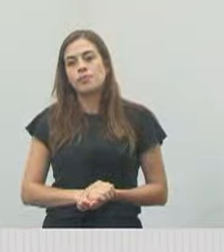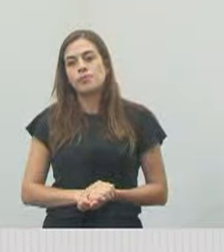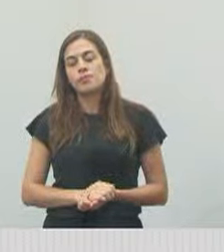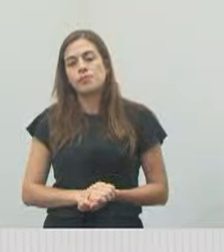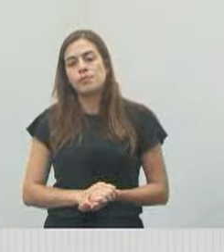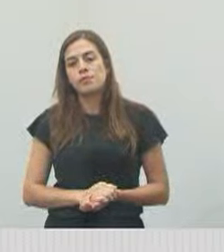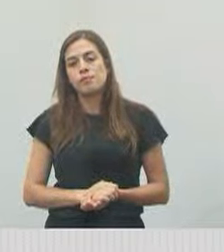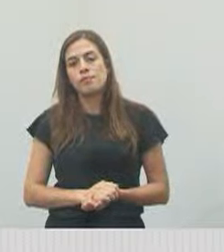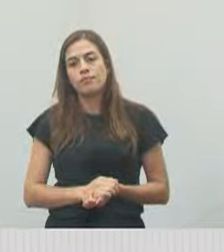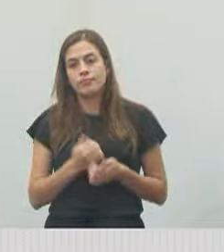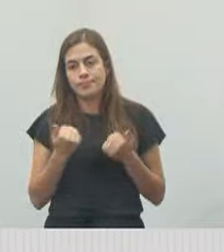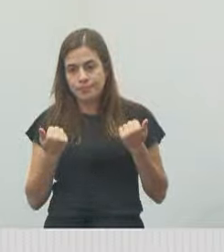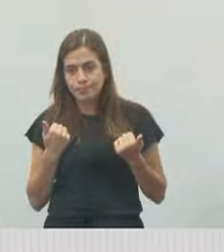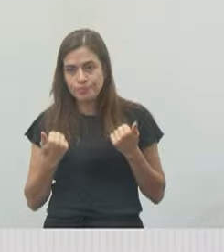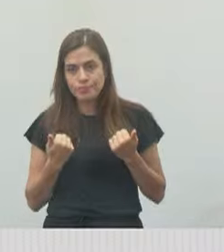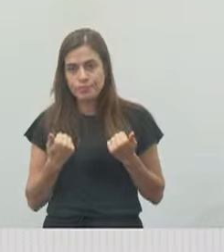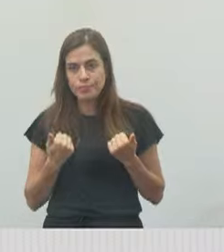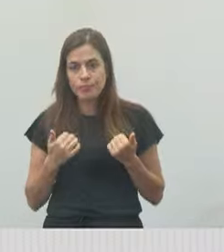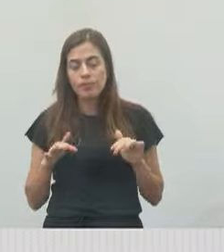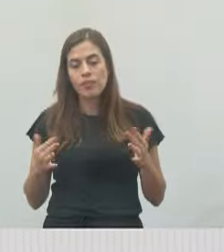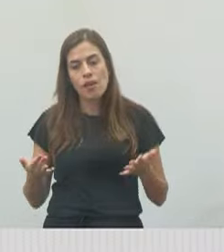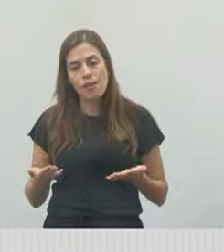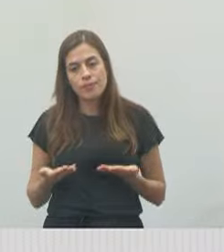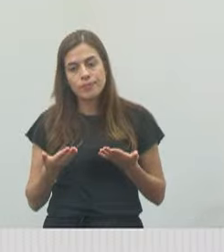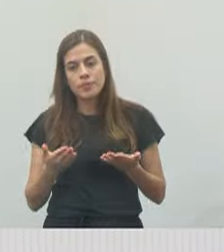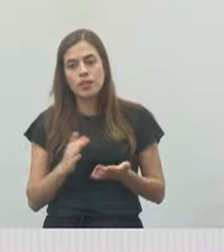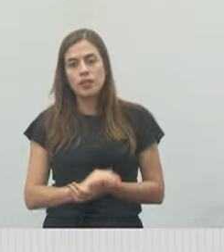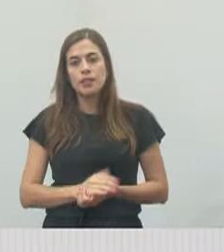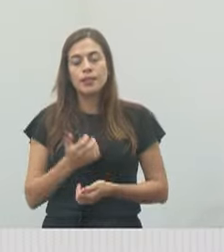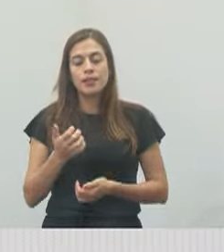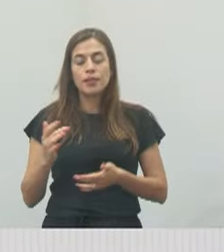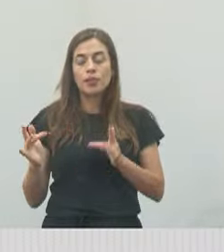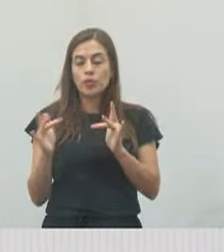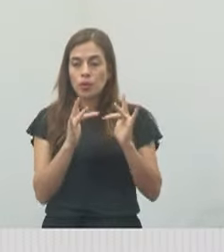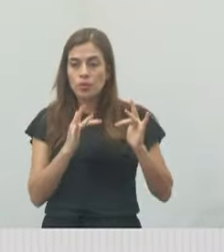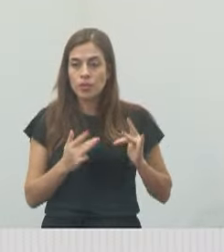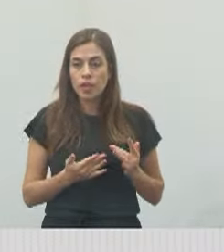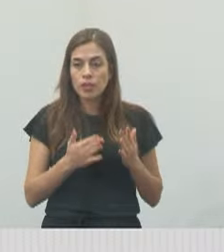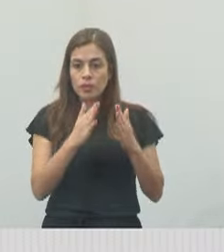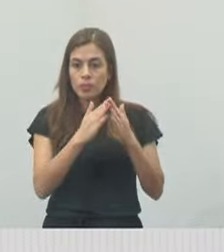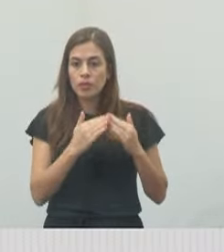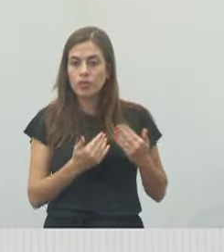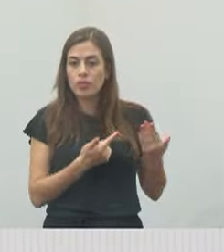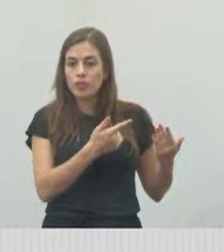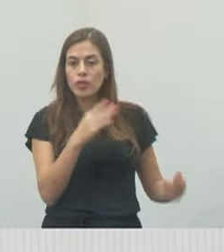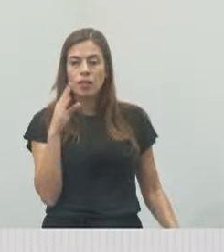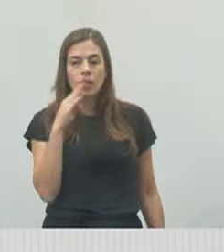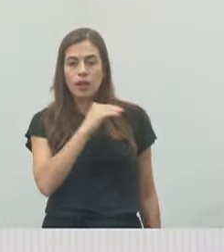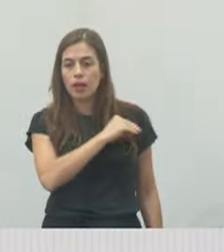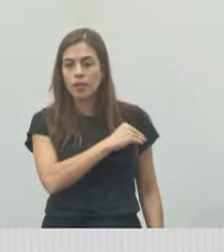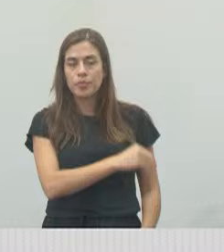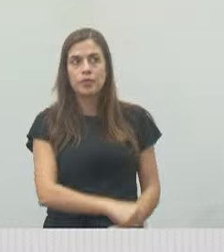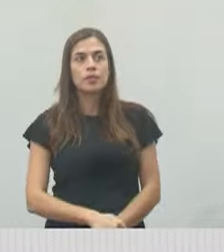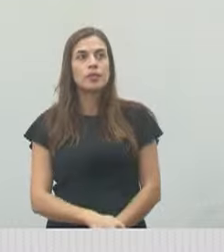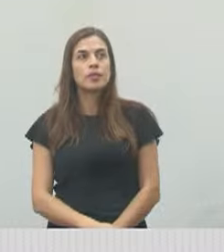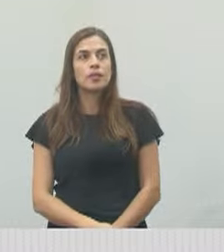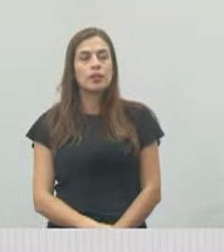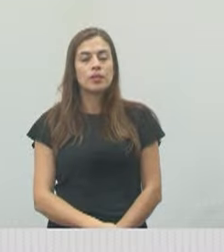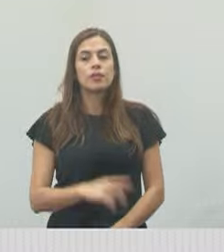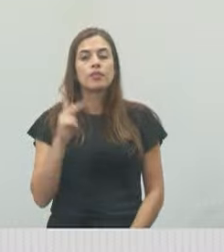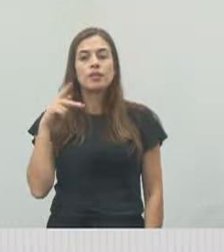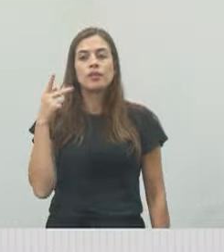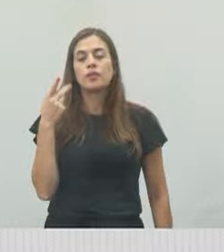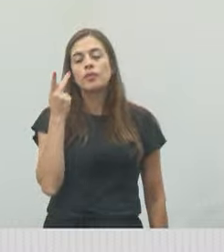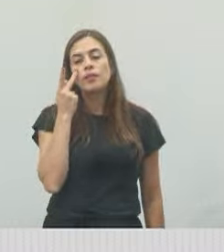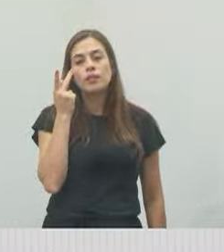Tá bom? Então, fica aí. Quero os contatos, por favor. Hoje a está mais rápido aí. Vereador